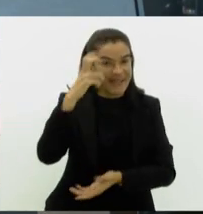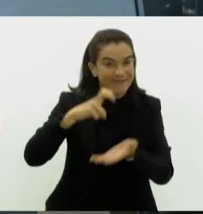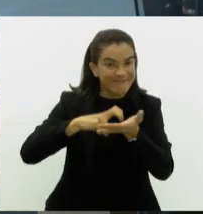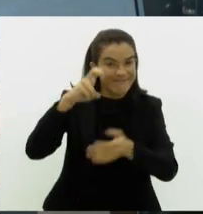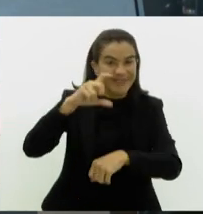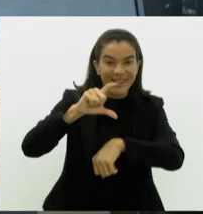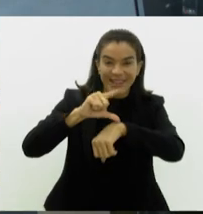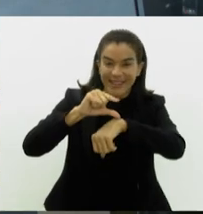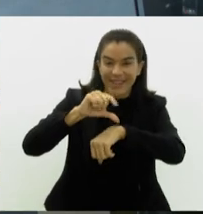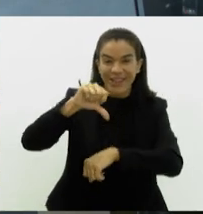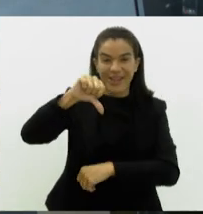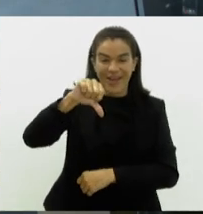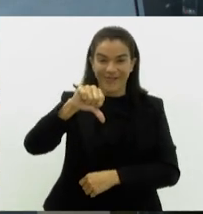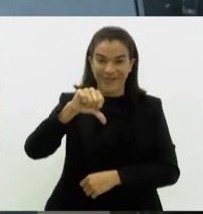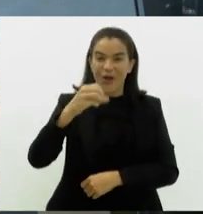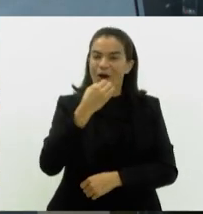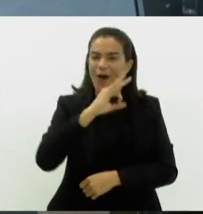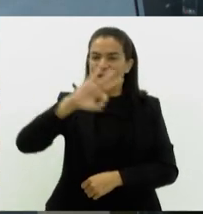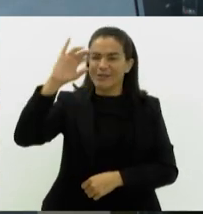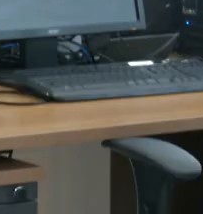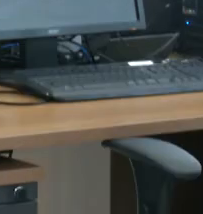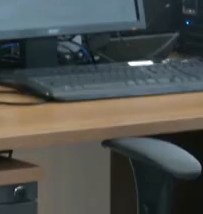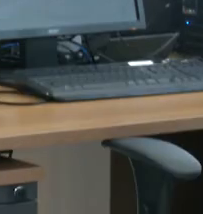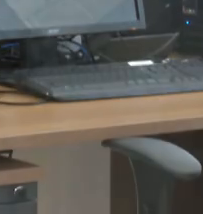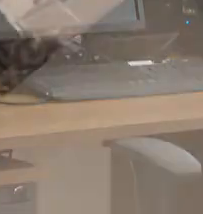às 9 horas. Um ótimo dia para você!